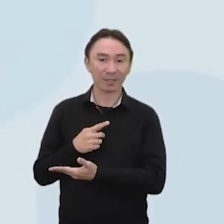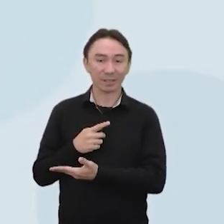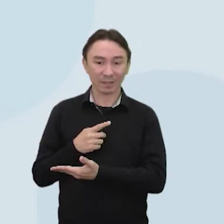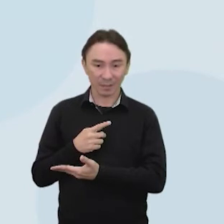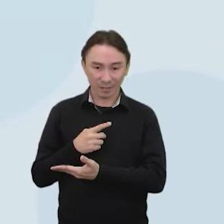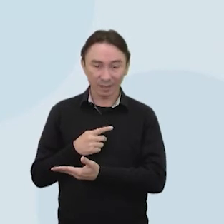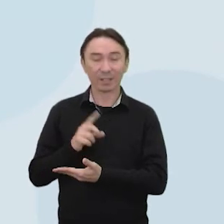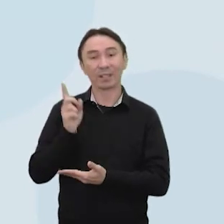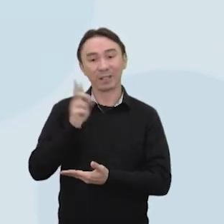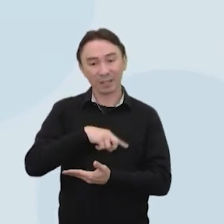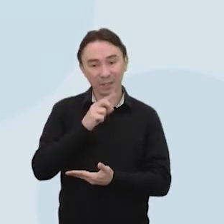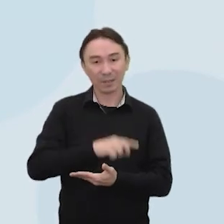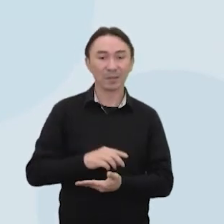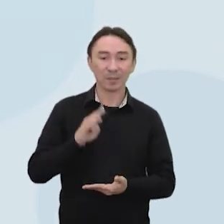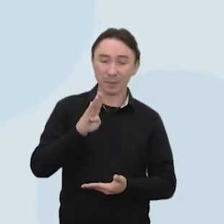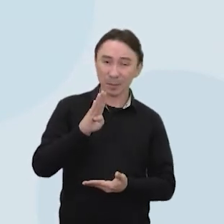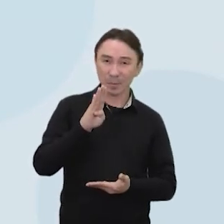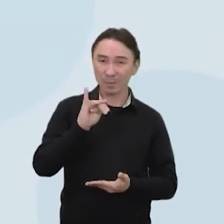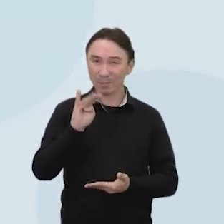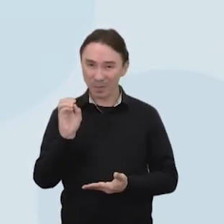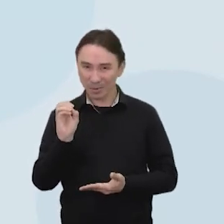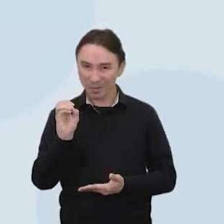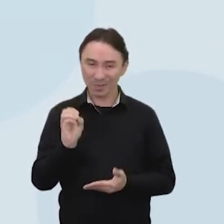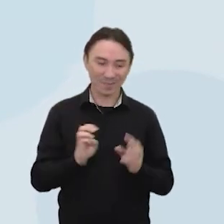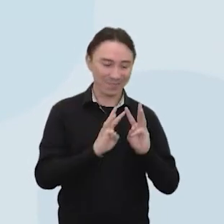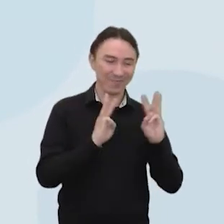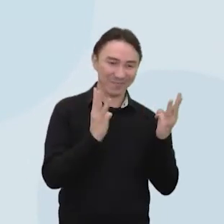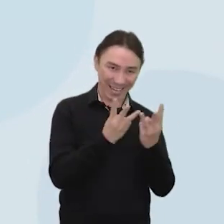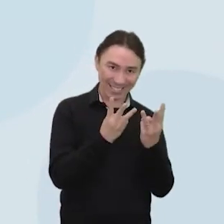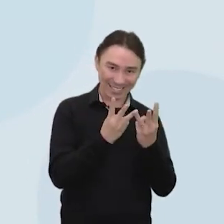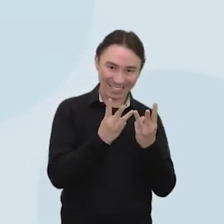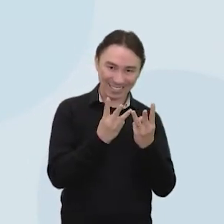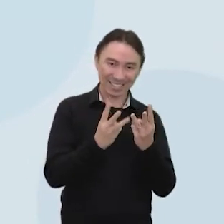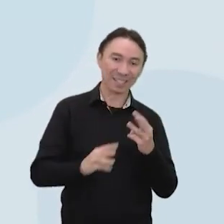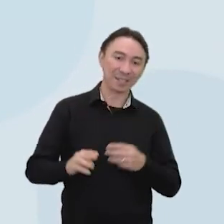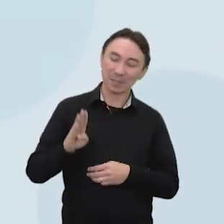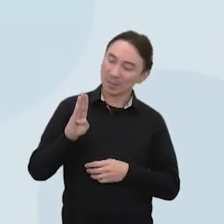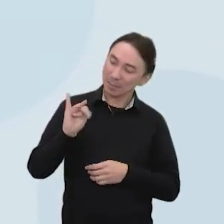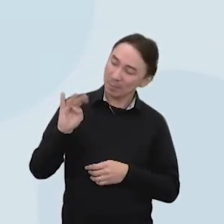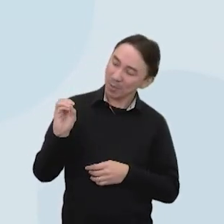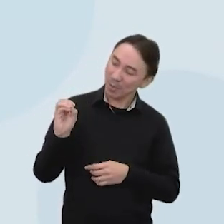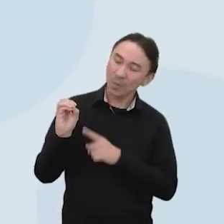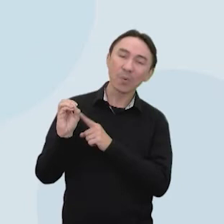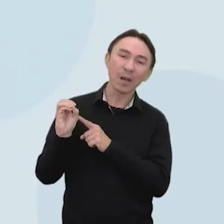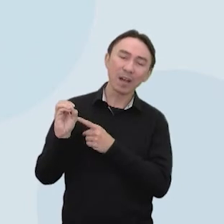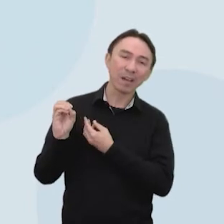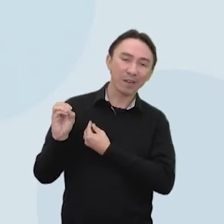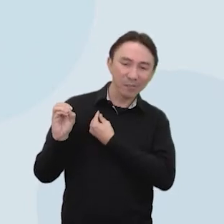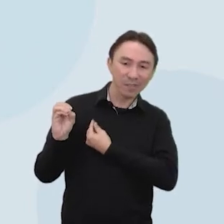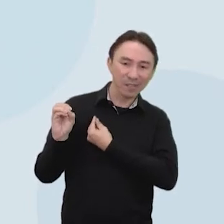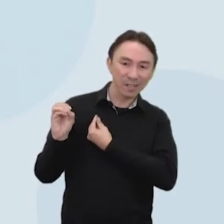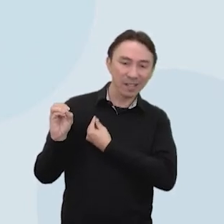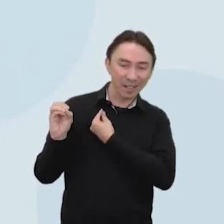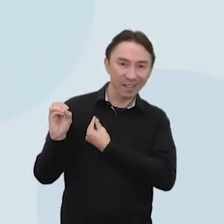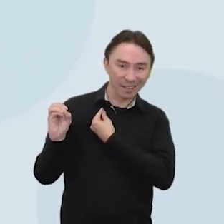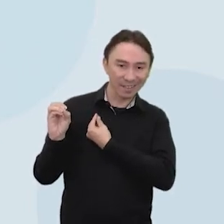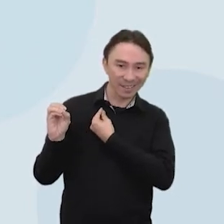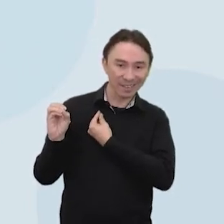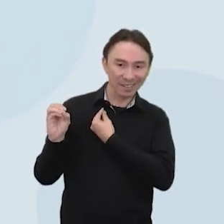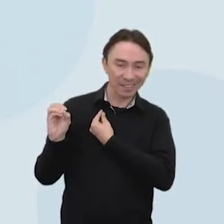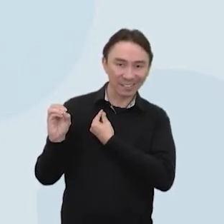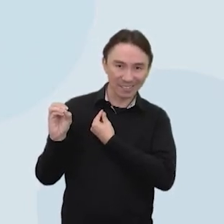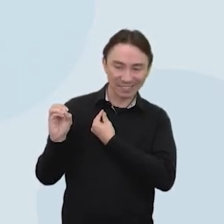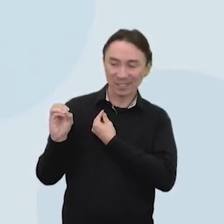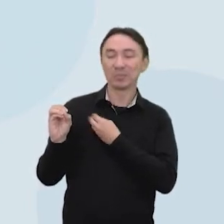da biomassa, lembra que, ó, bio vem de vida, né? A gente está falando de organismos vivos num primeiro momento para a